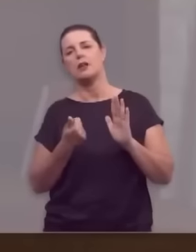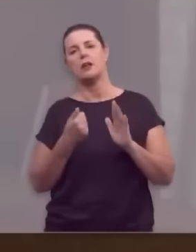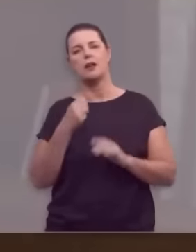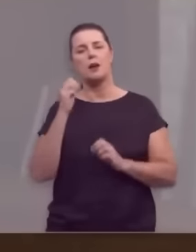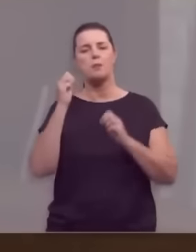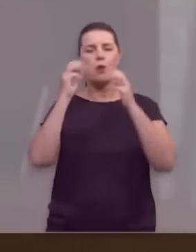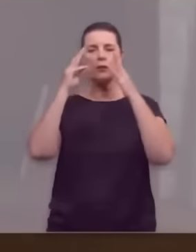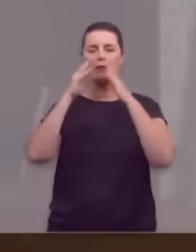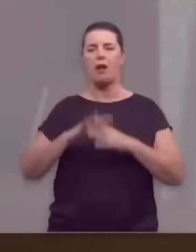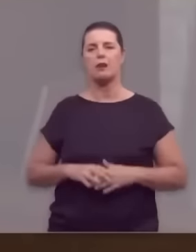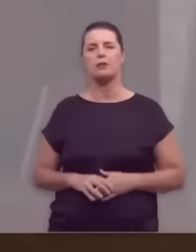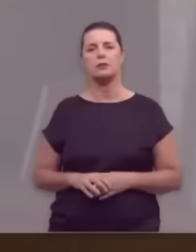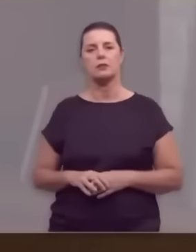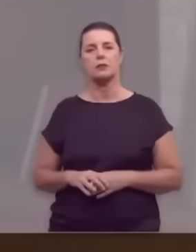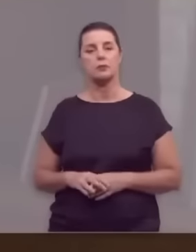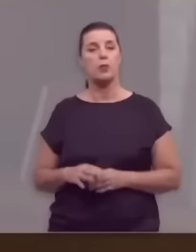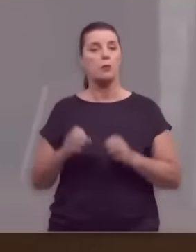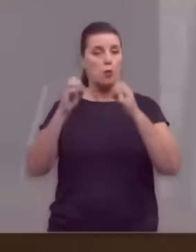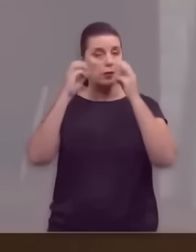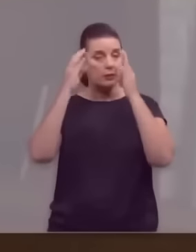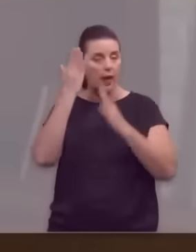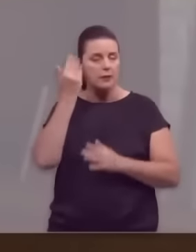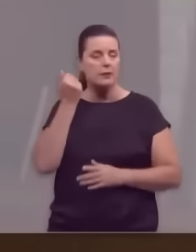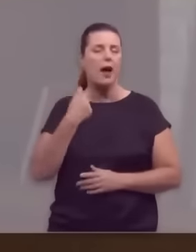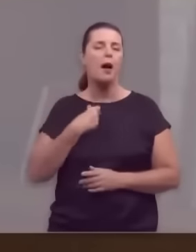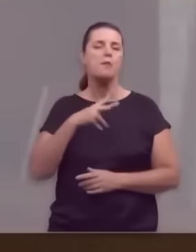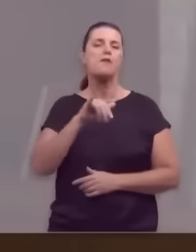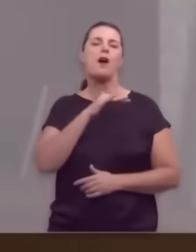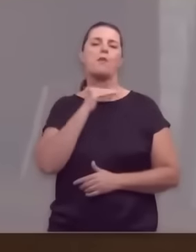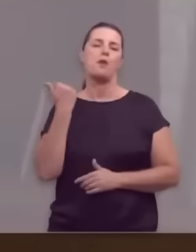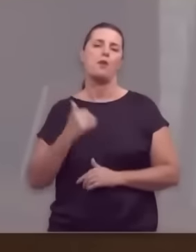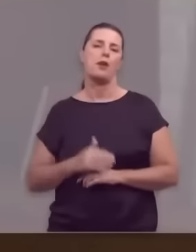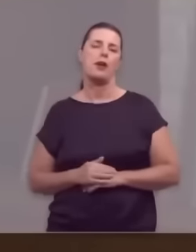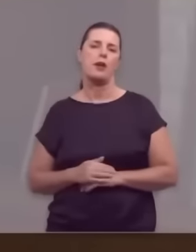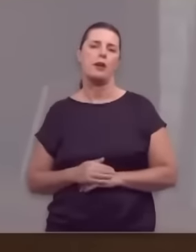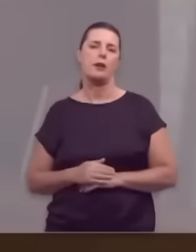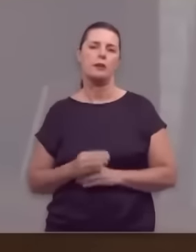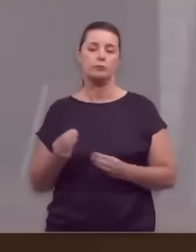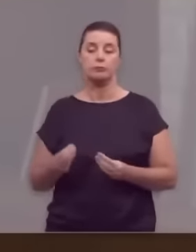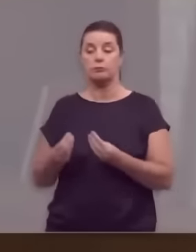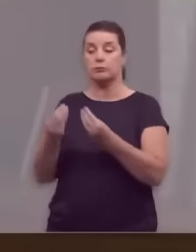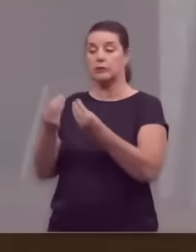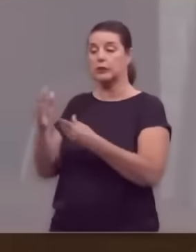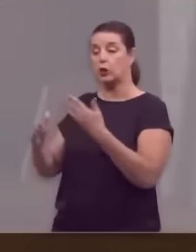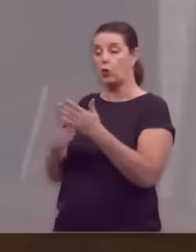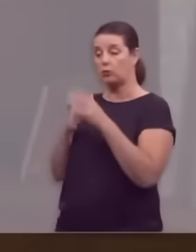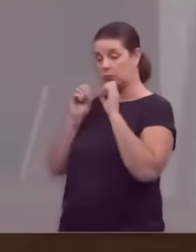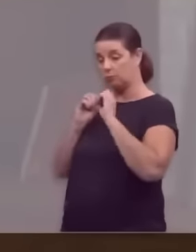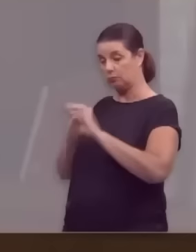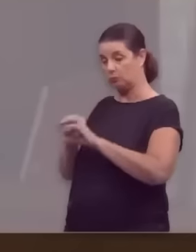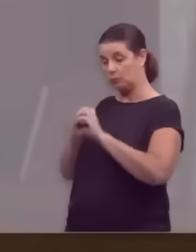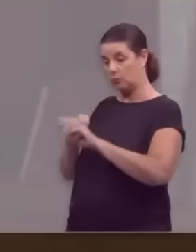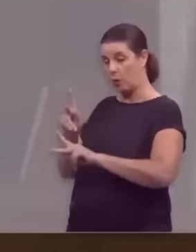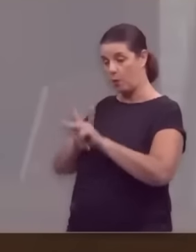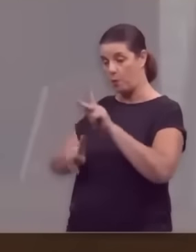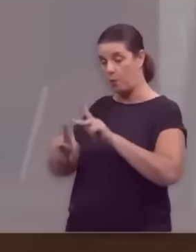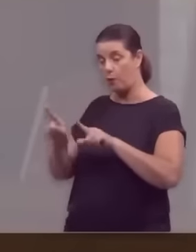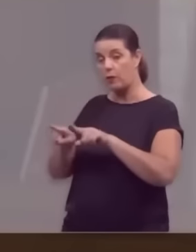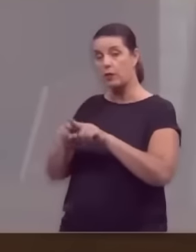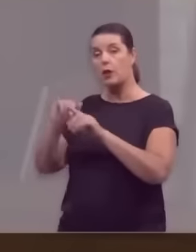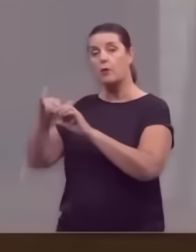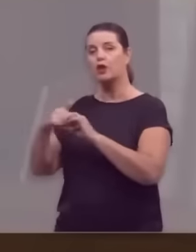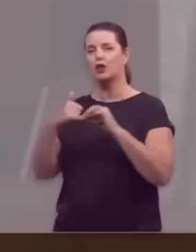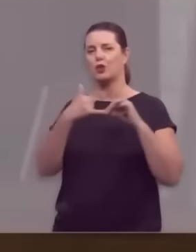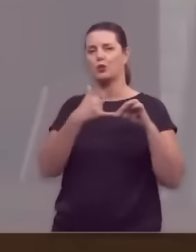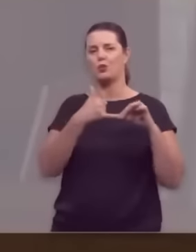Sabendo Moisés que iria morrer, passa todas as instruções ao povo e a